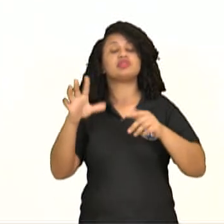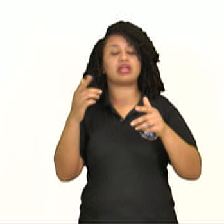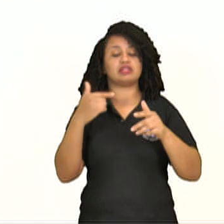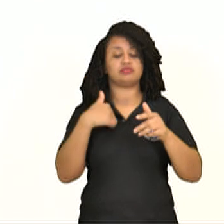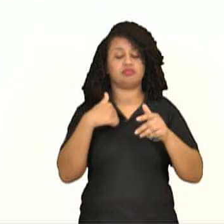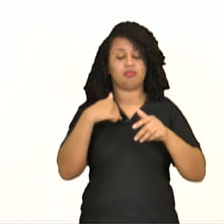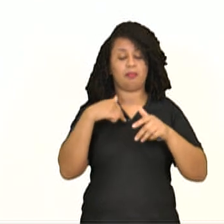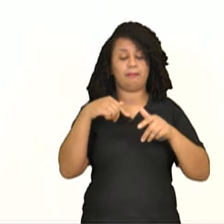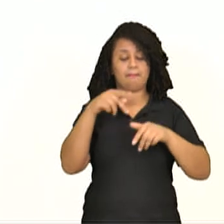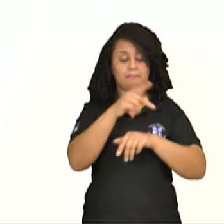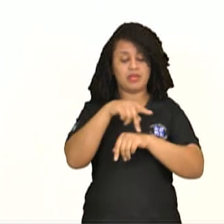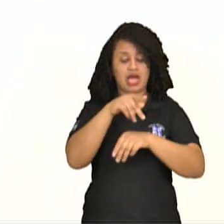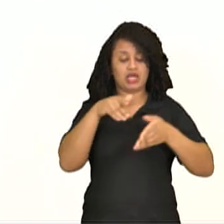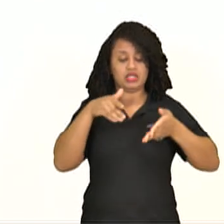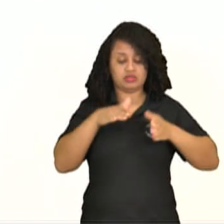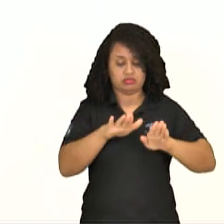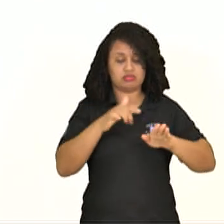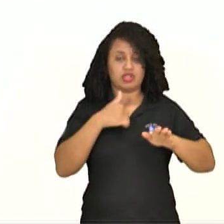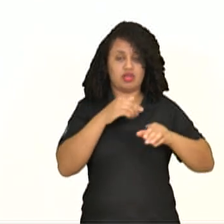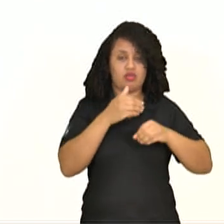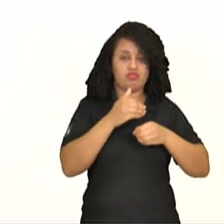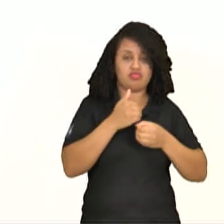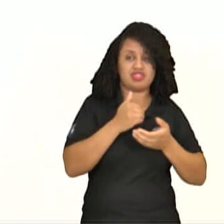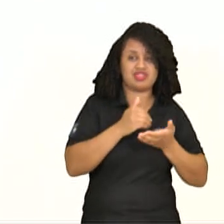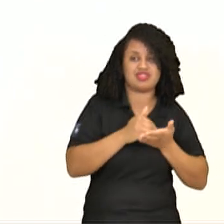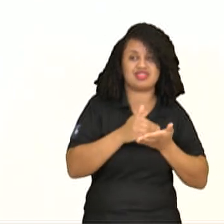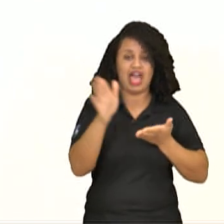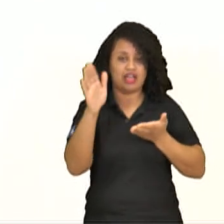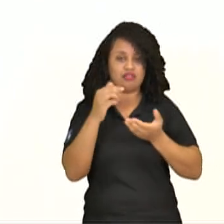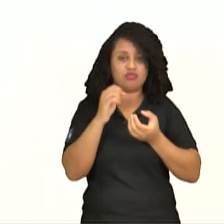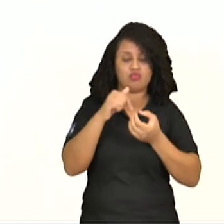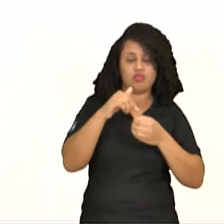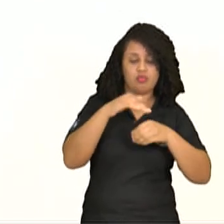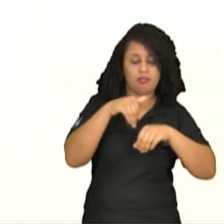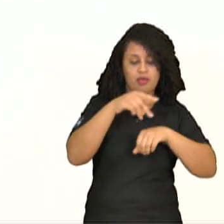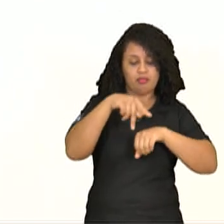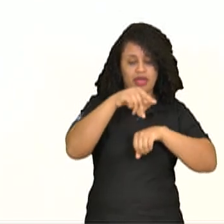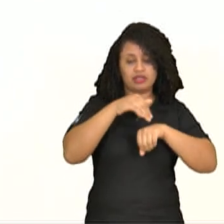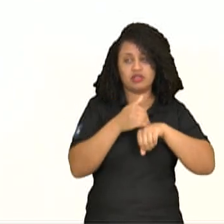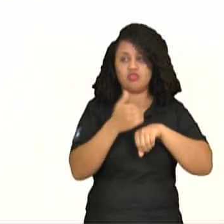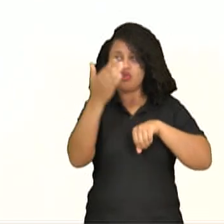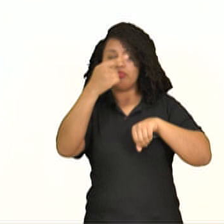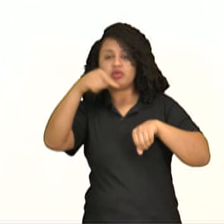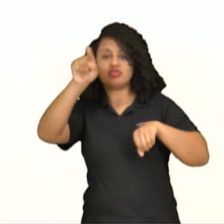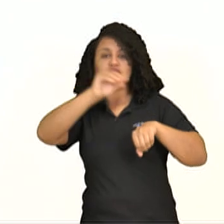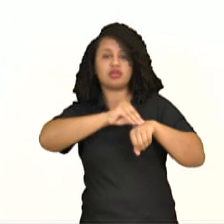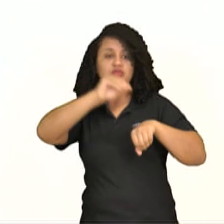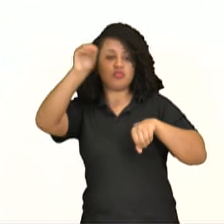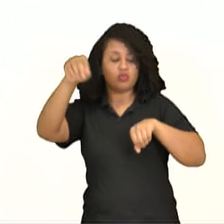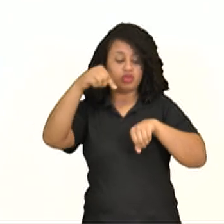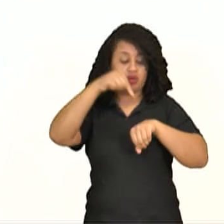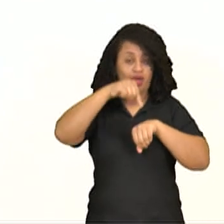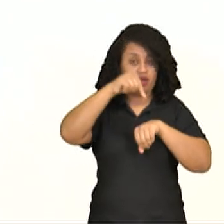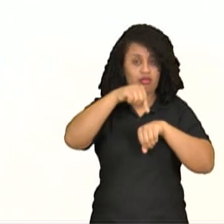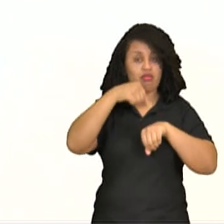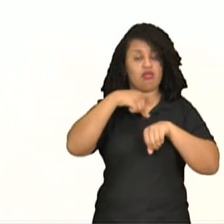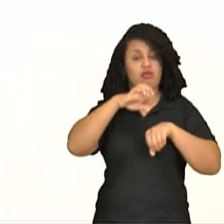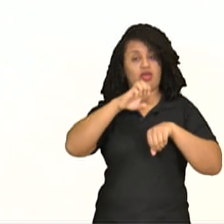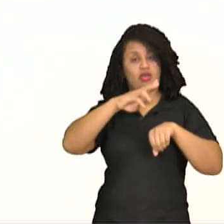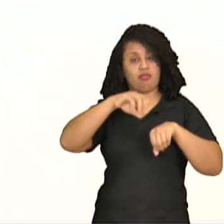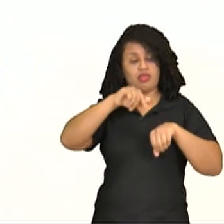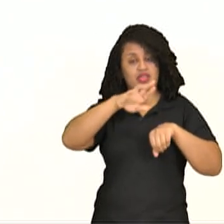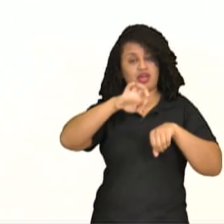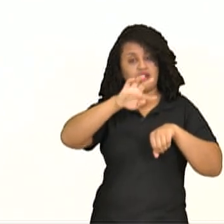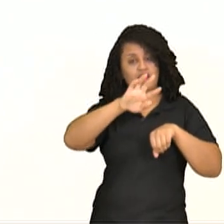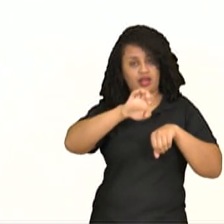quem sai do seu país de origem. Imigrante é quem chega no país de origem. A pessoa está praticando as duas